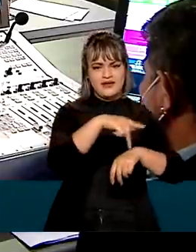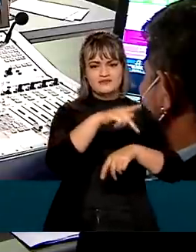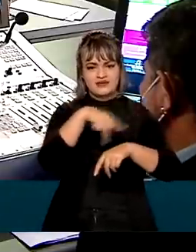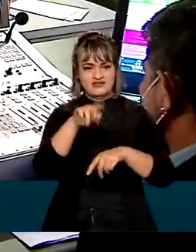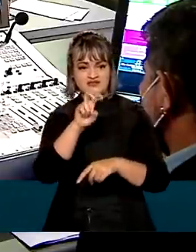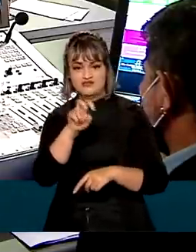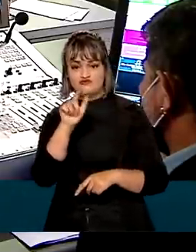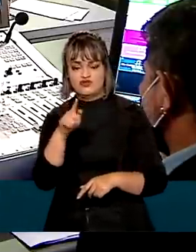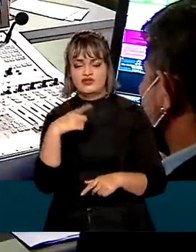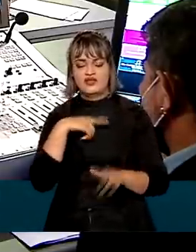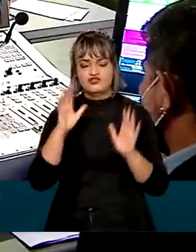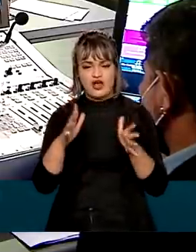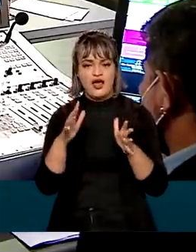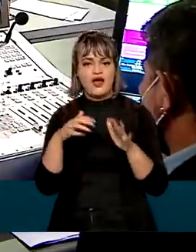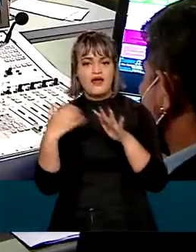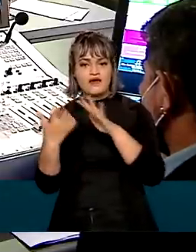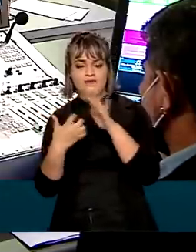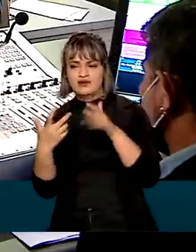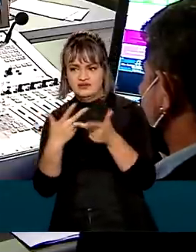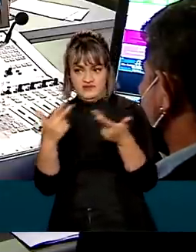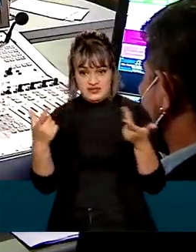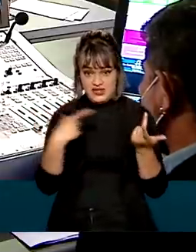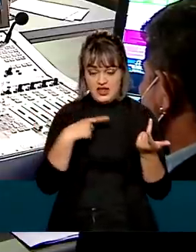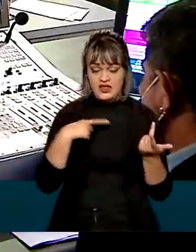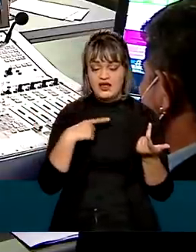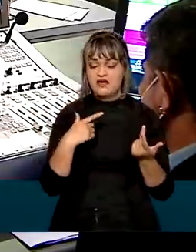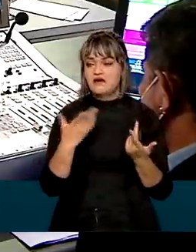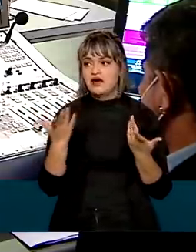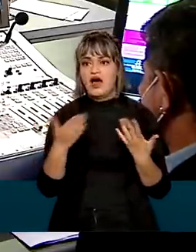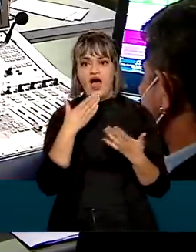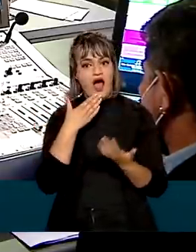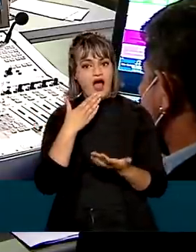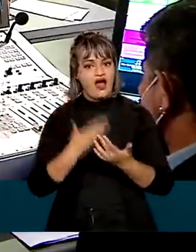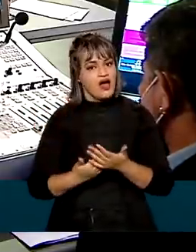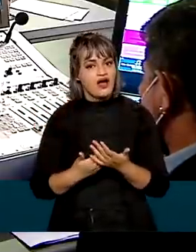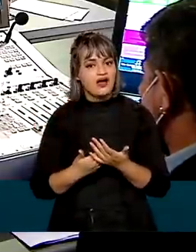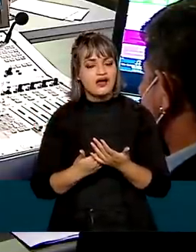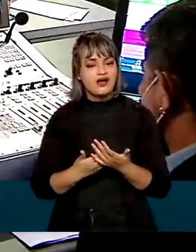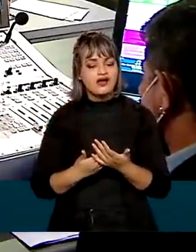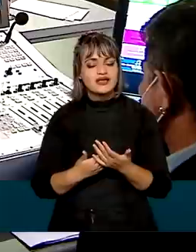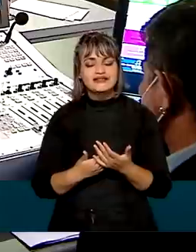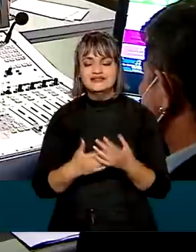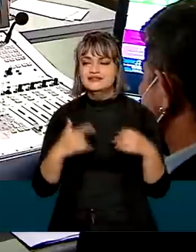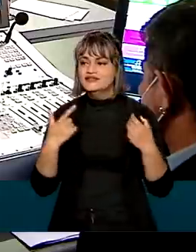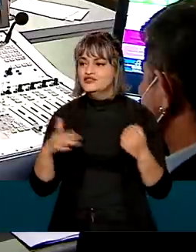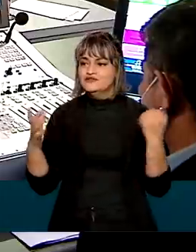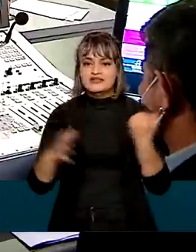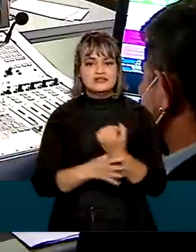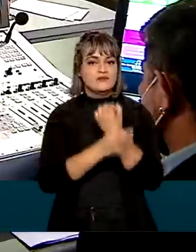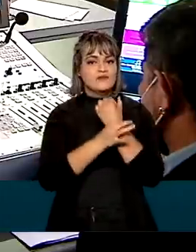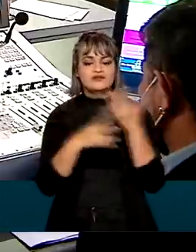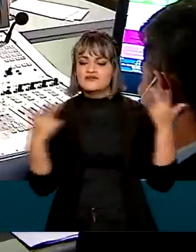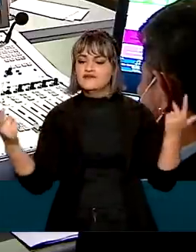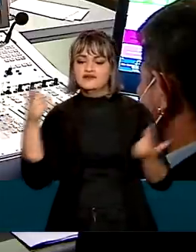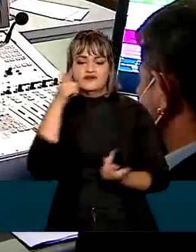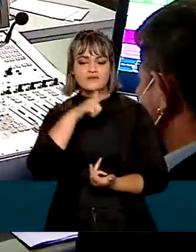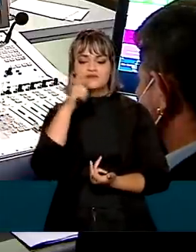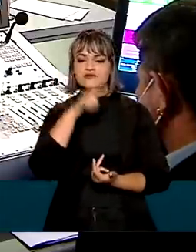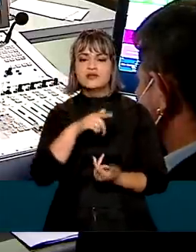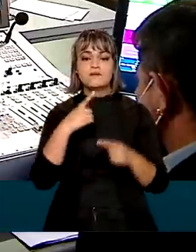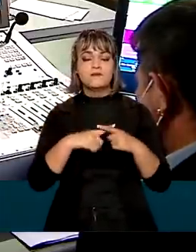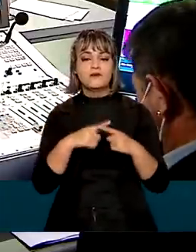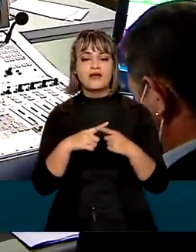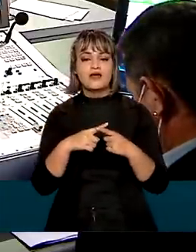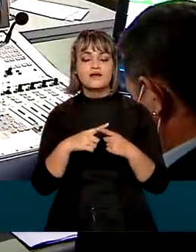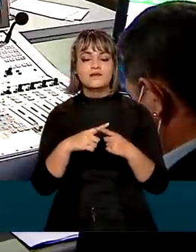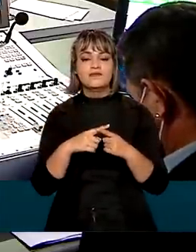já tem o 5G e as empresas demonstrações. É inacreditável que nós teremos de segurança pública. Até porque as